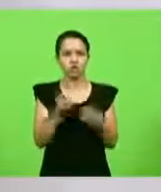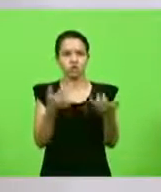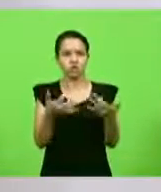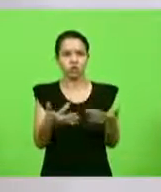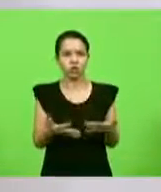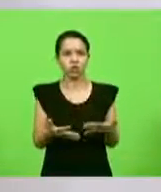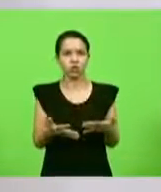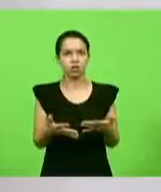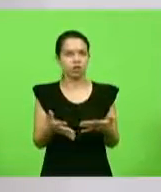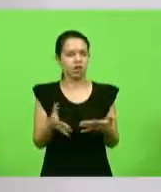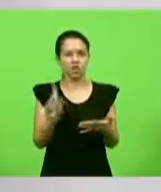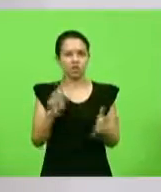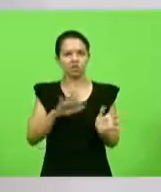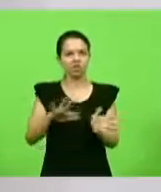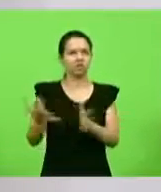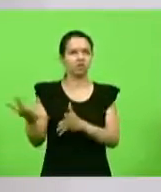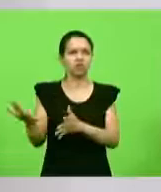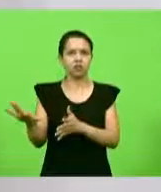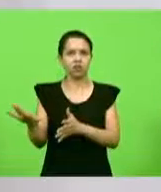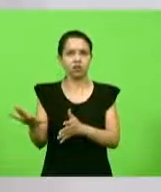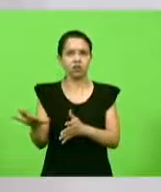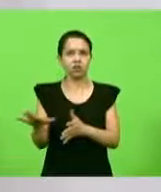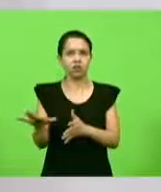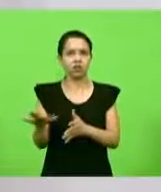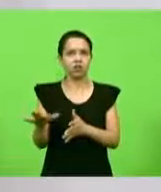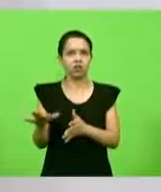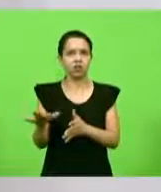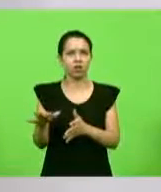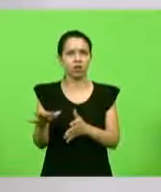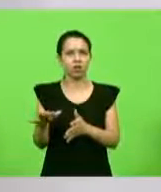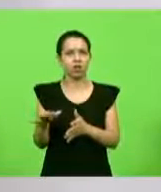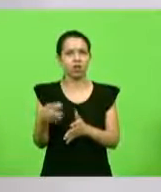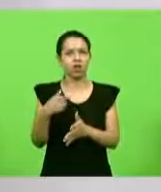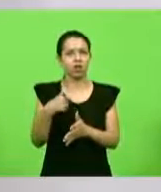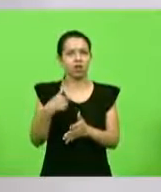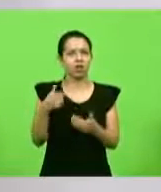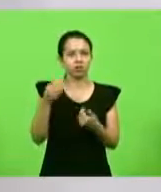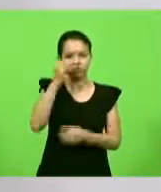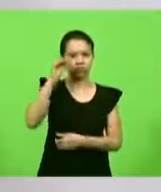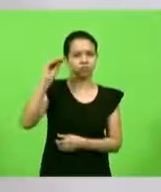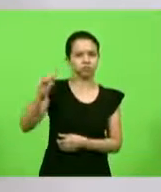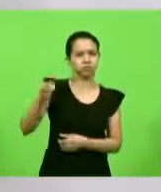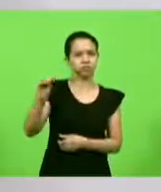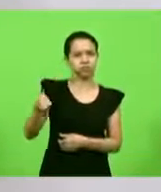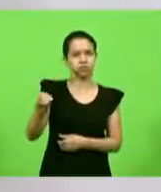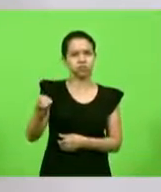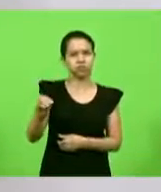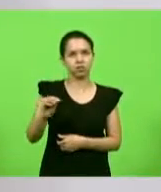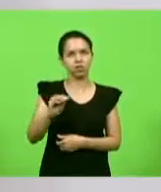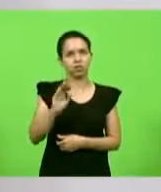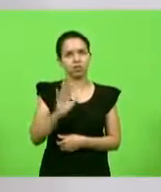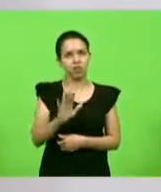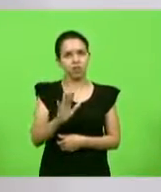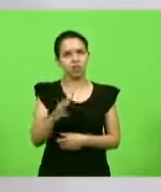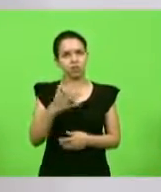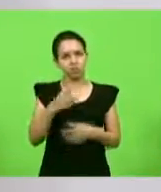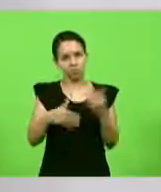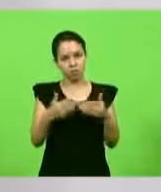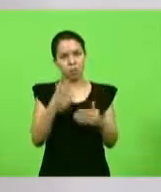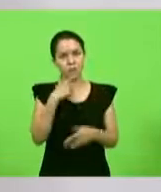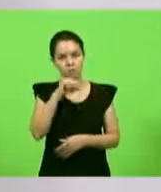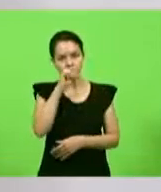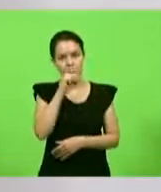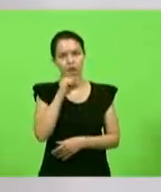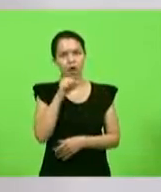não, esse aí esqueça, esse aí é, e começou a desqualificar, só que depois meu pai falou, tudo bem, então, eu